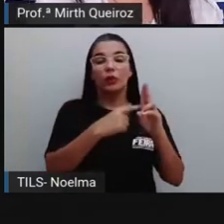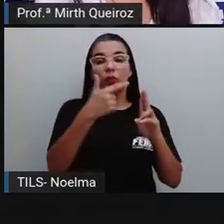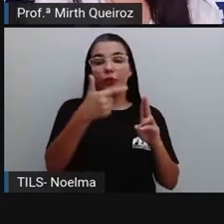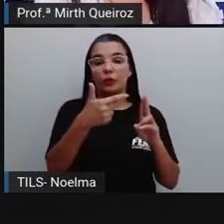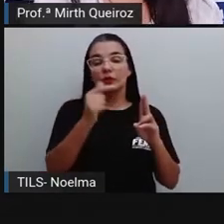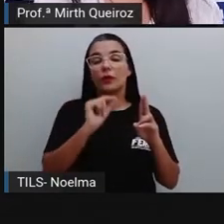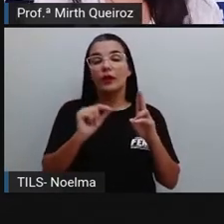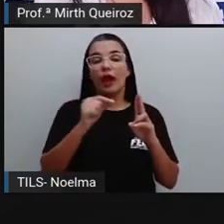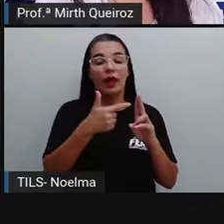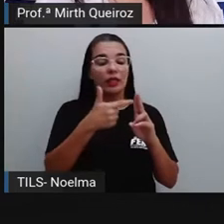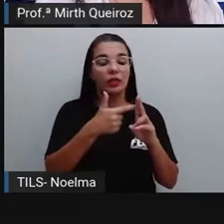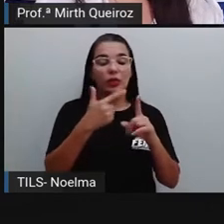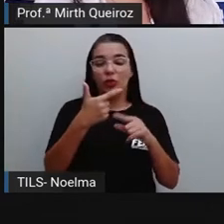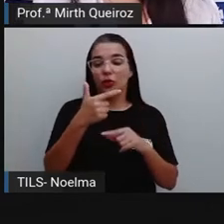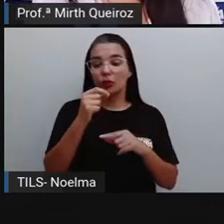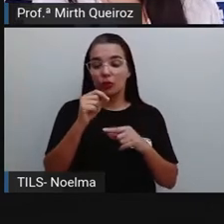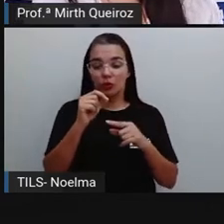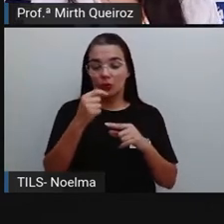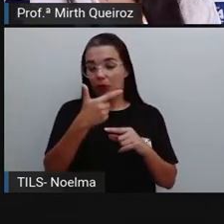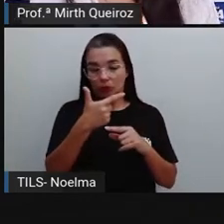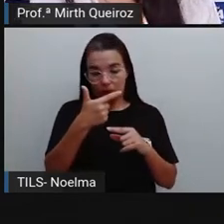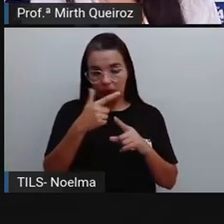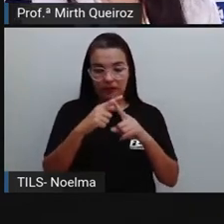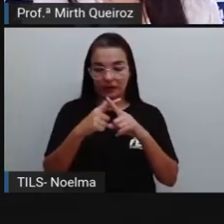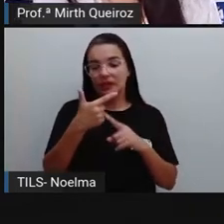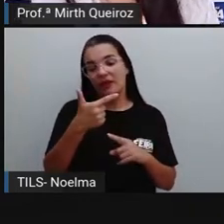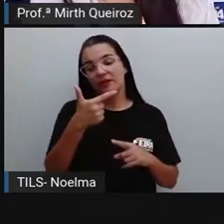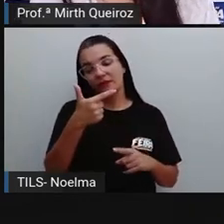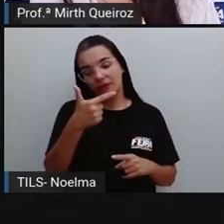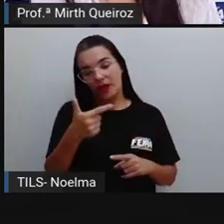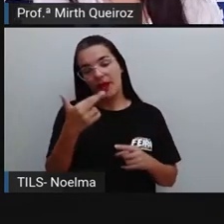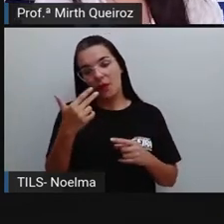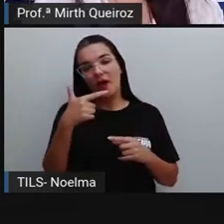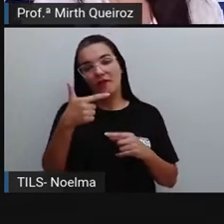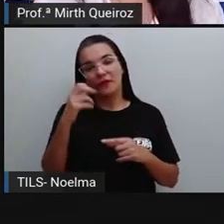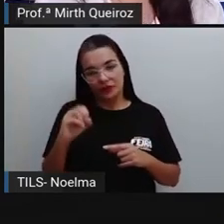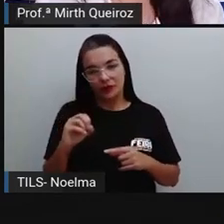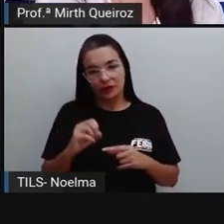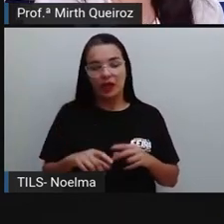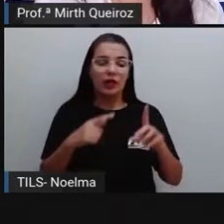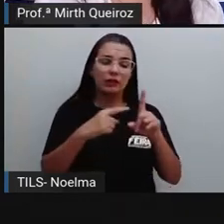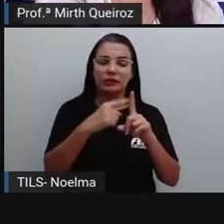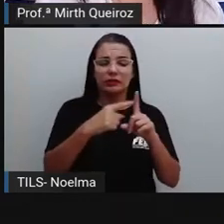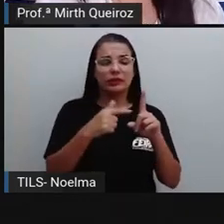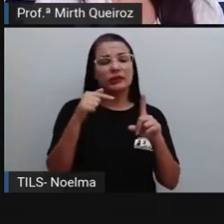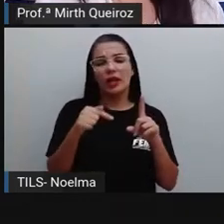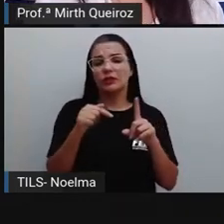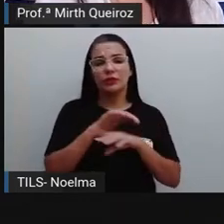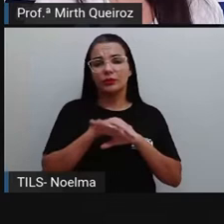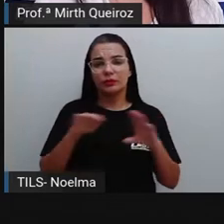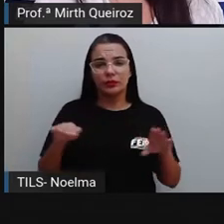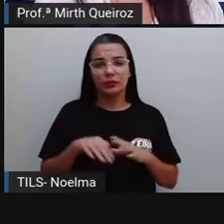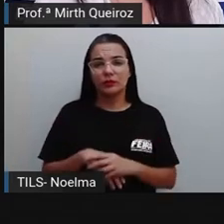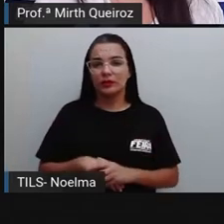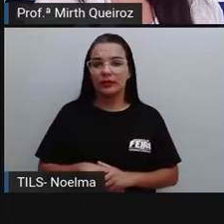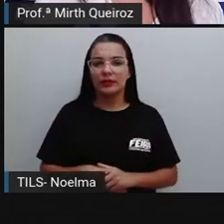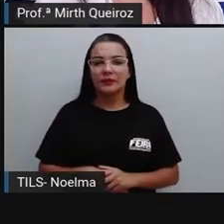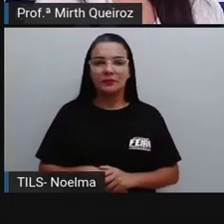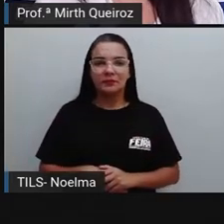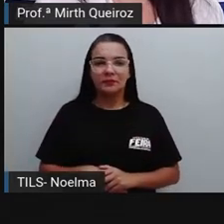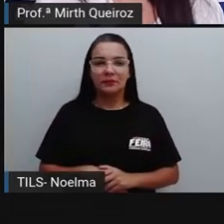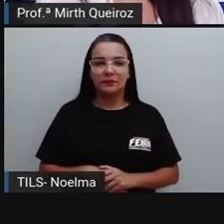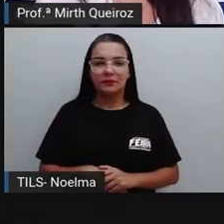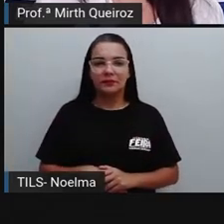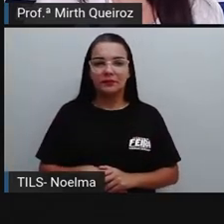dezenas, porque duas vezes dez, vinte, vinte unidades. E sete unidades, porque